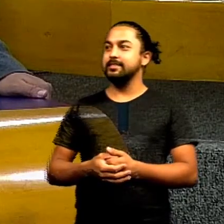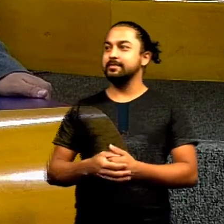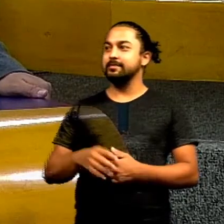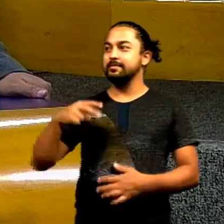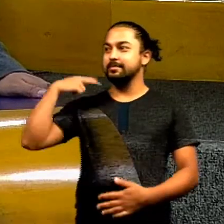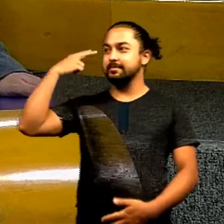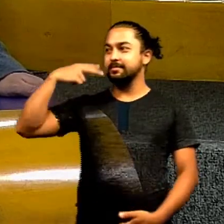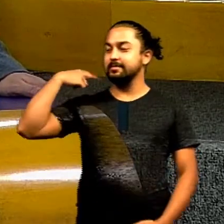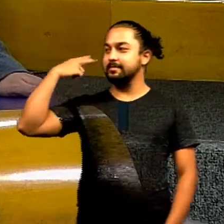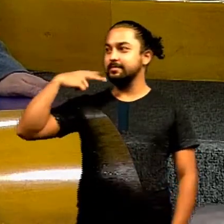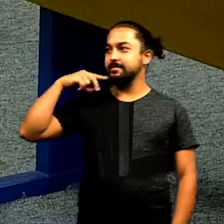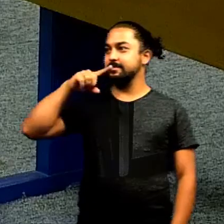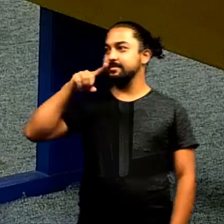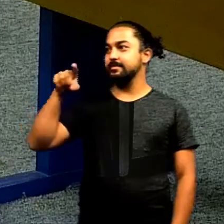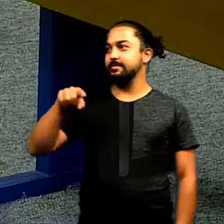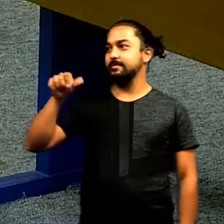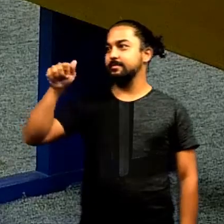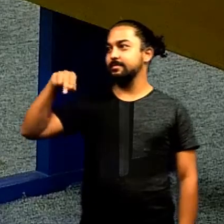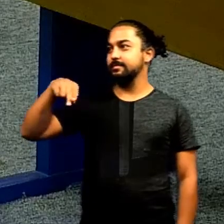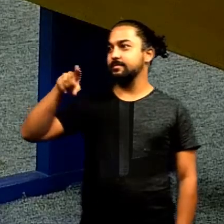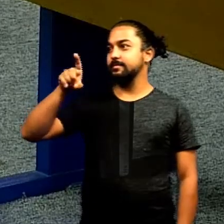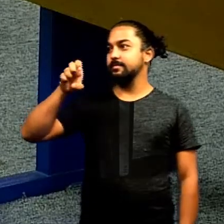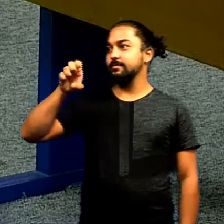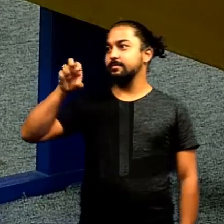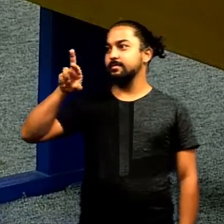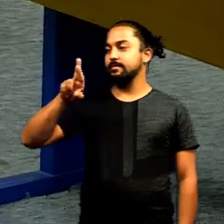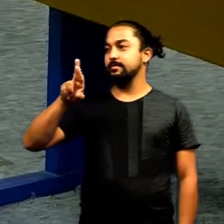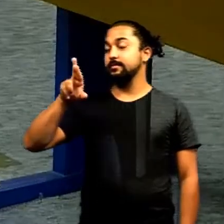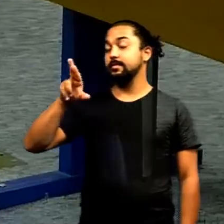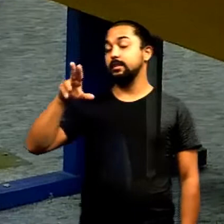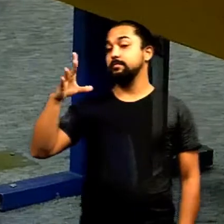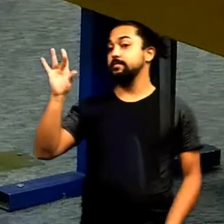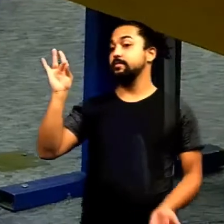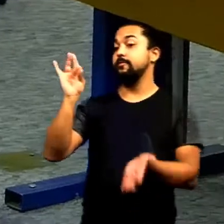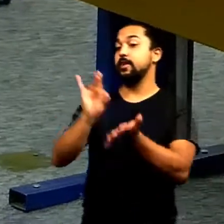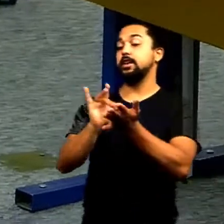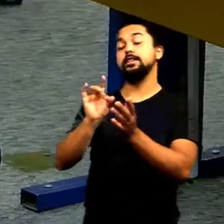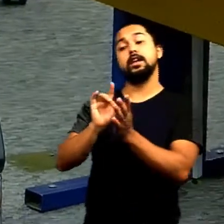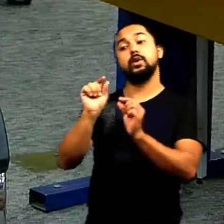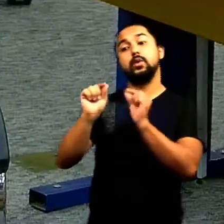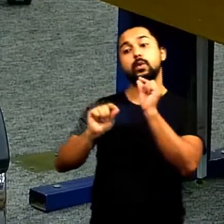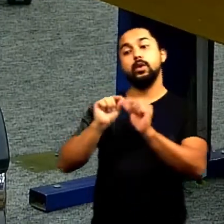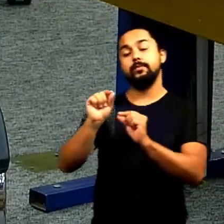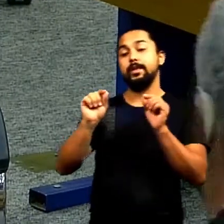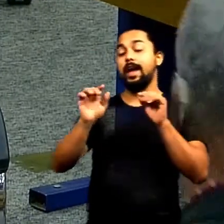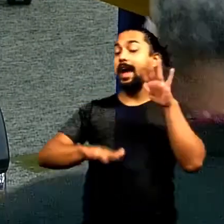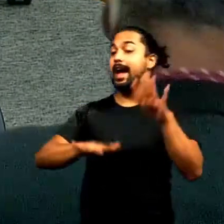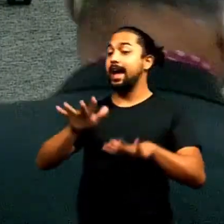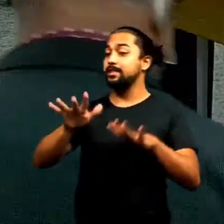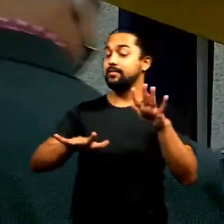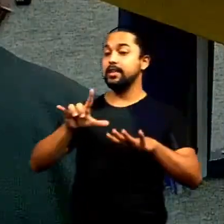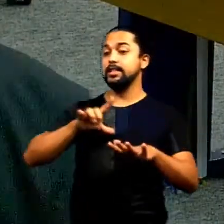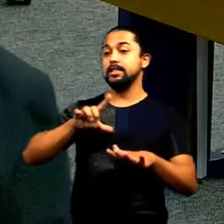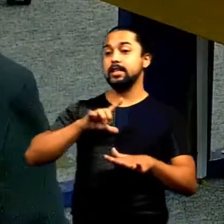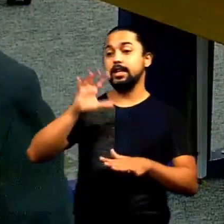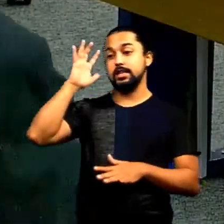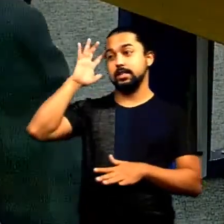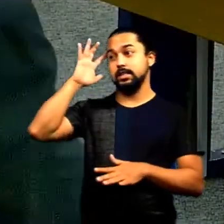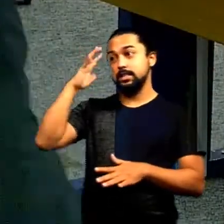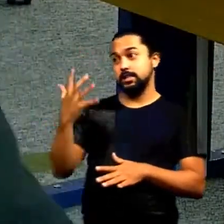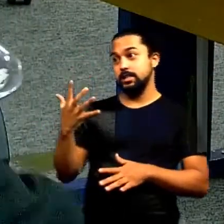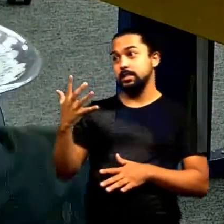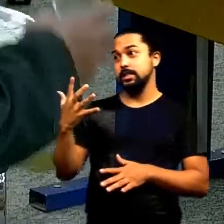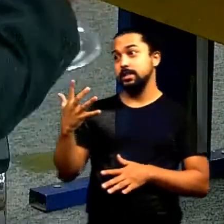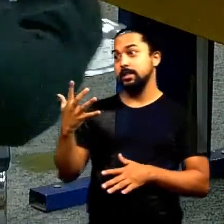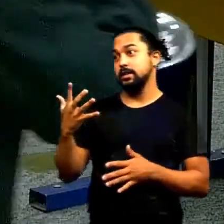vereador Zander eu na verdade às vezes você toma uma decisão às vezes um pensamento